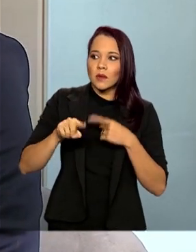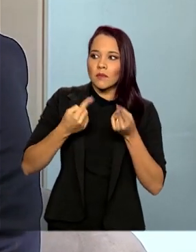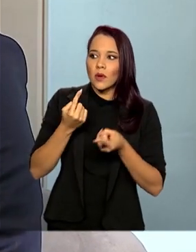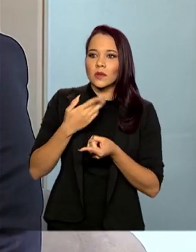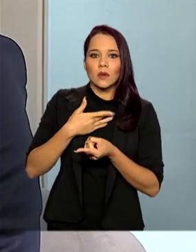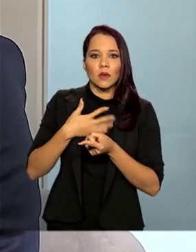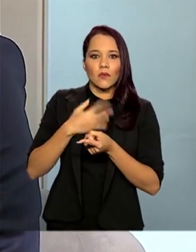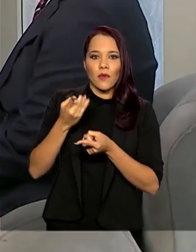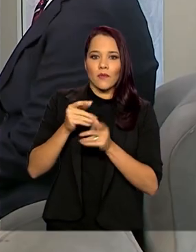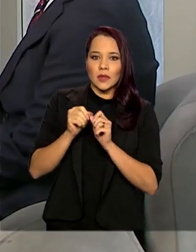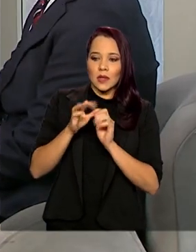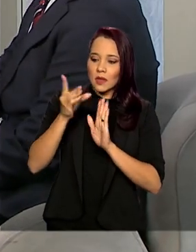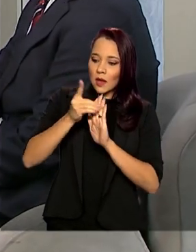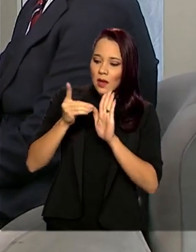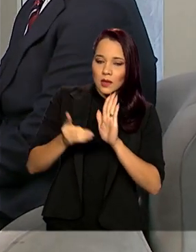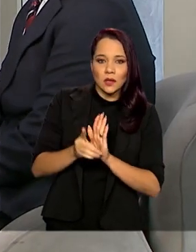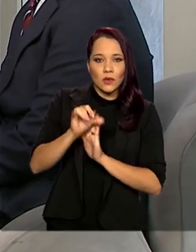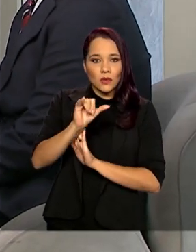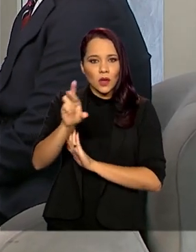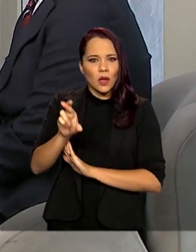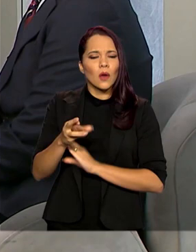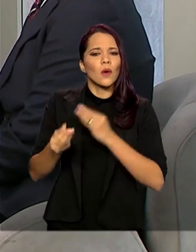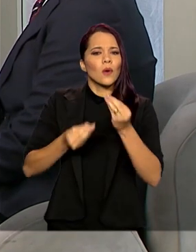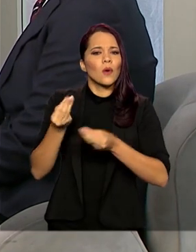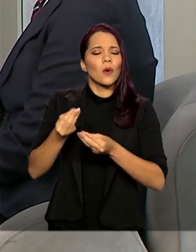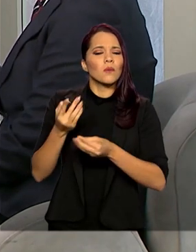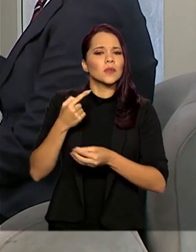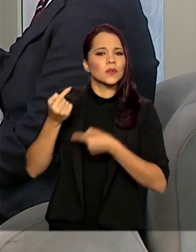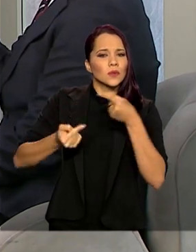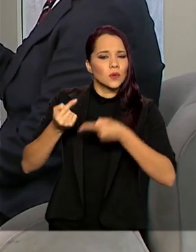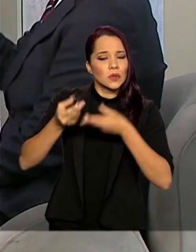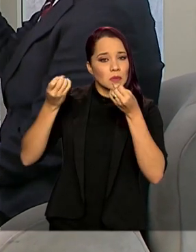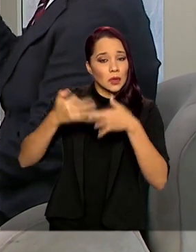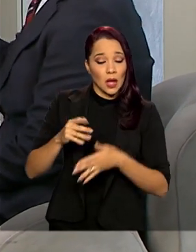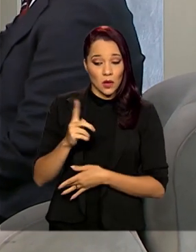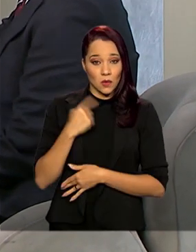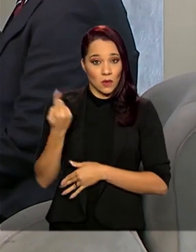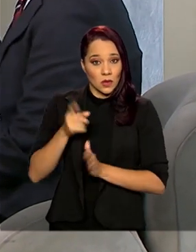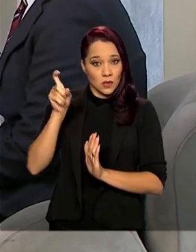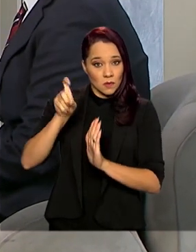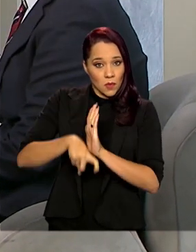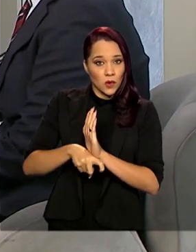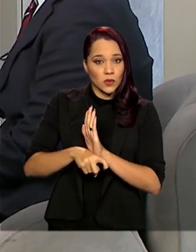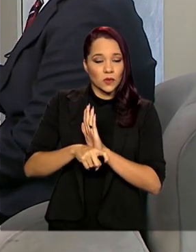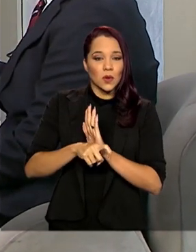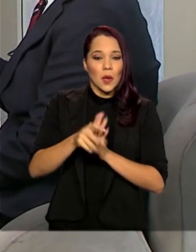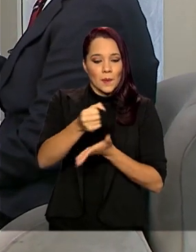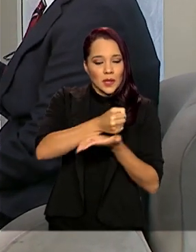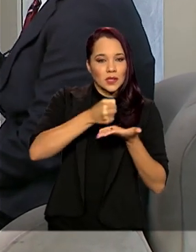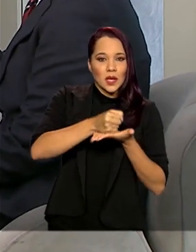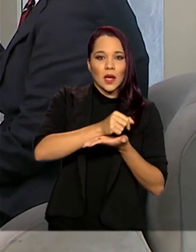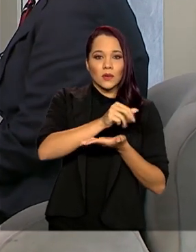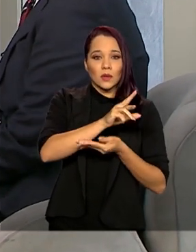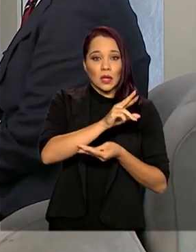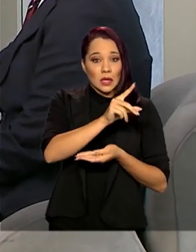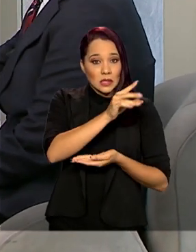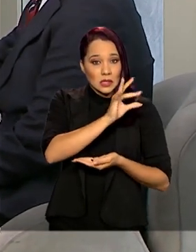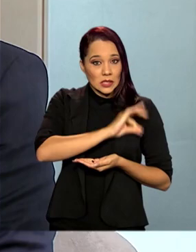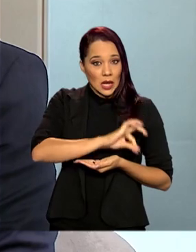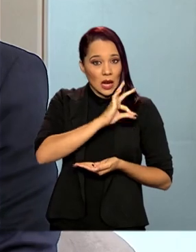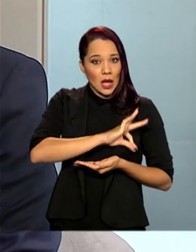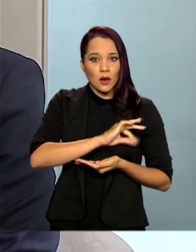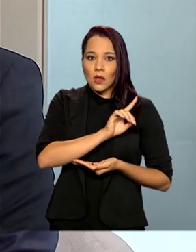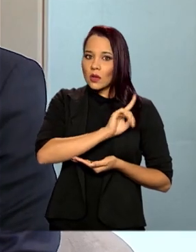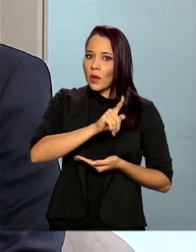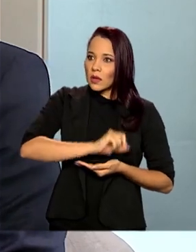quando você declara o imposto de renda. Como colocar essa discussão de que o nosso imposto sobre renda não é tão elevado quanto